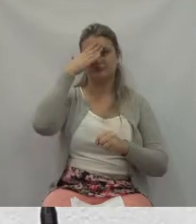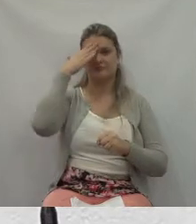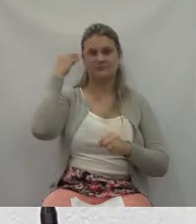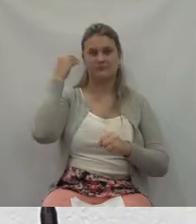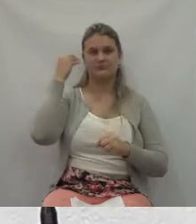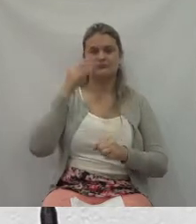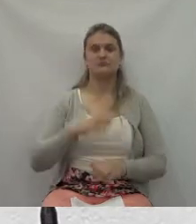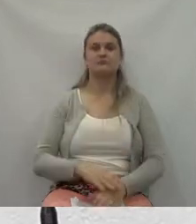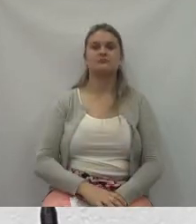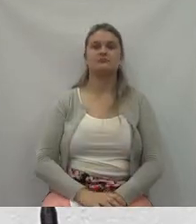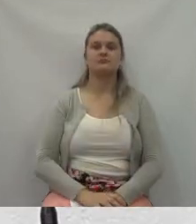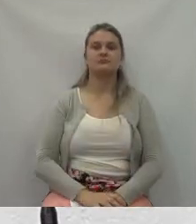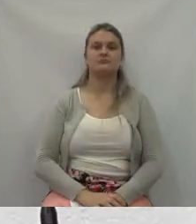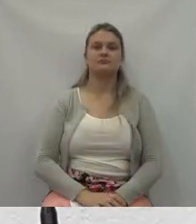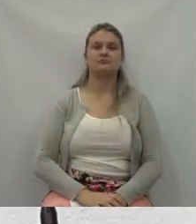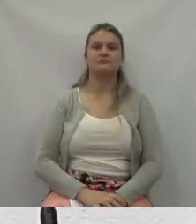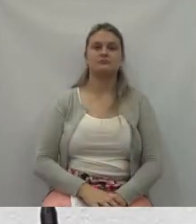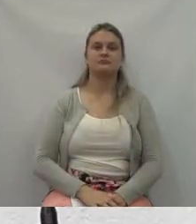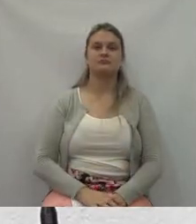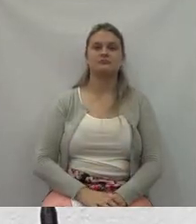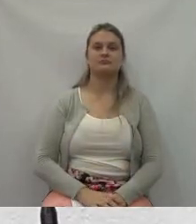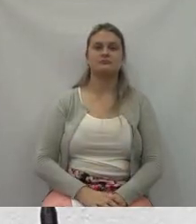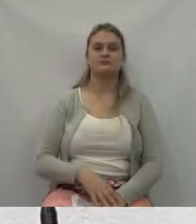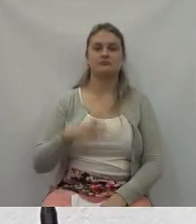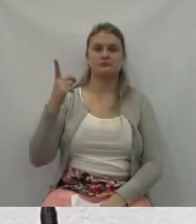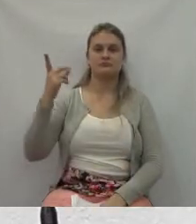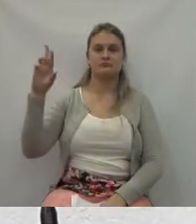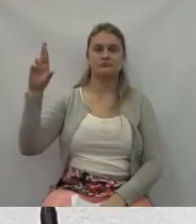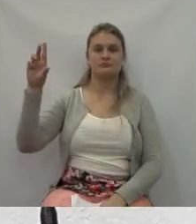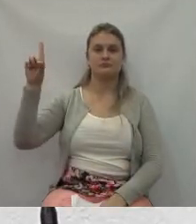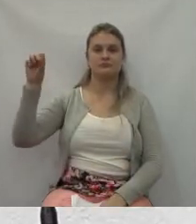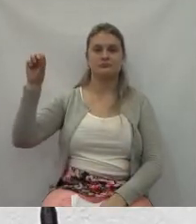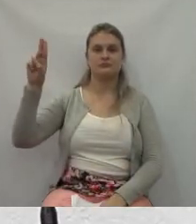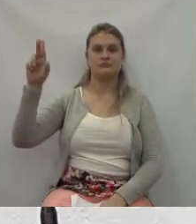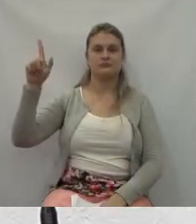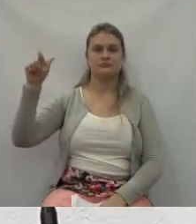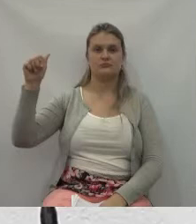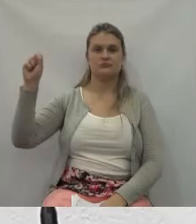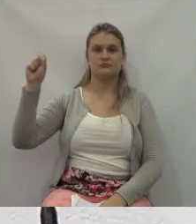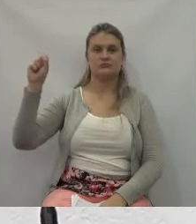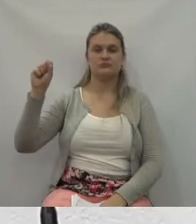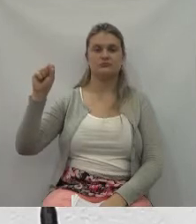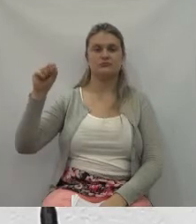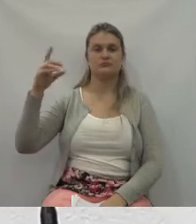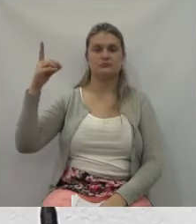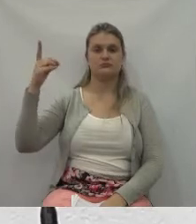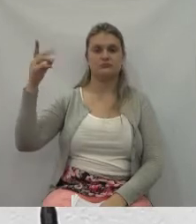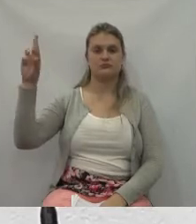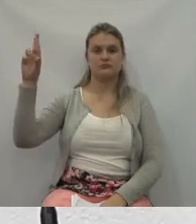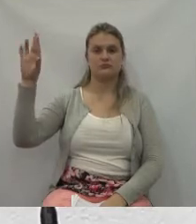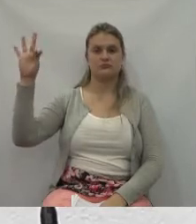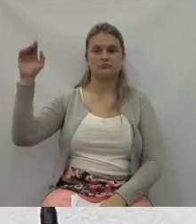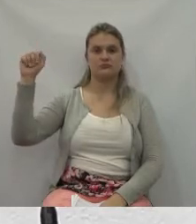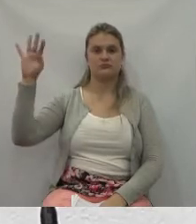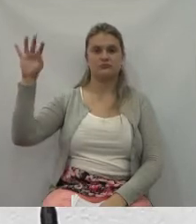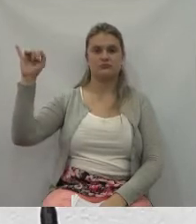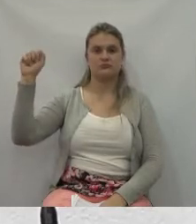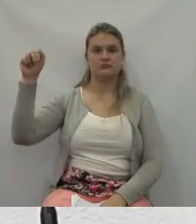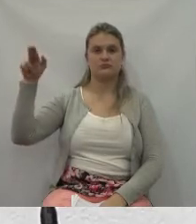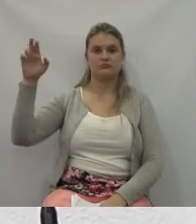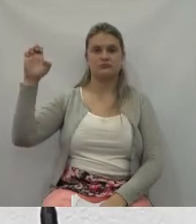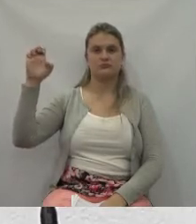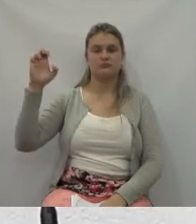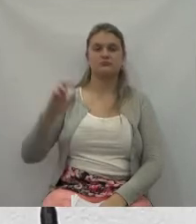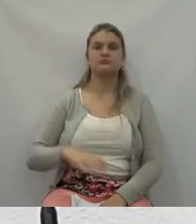ao doutor Douglas, doutora Tatiana, gerentes,